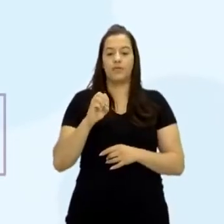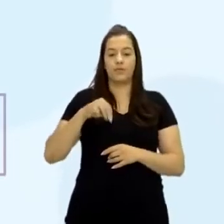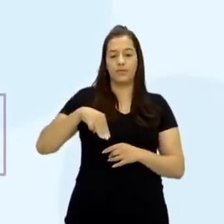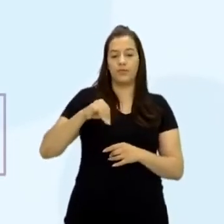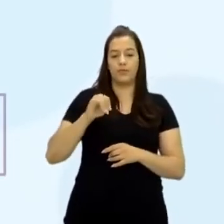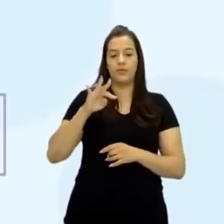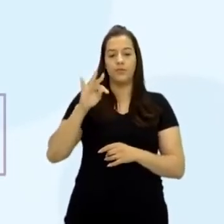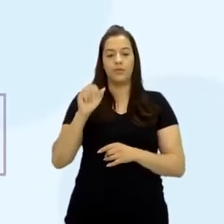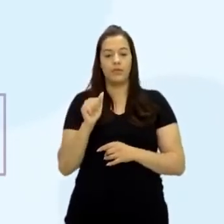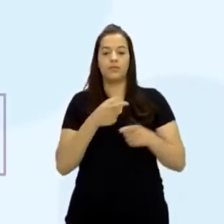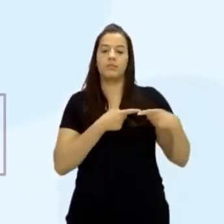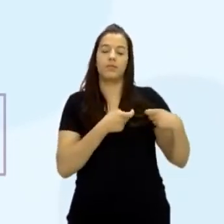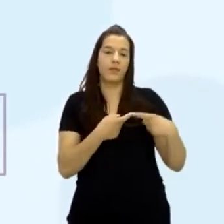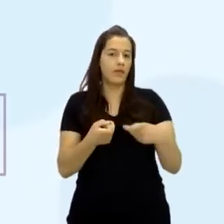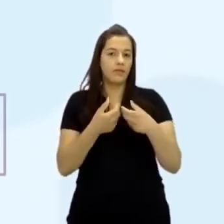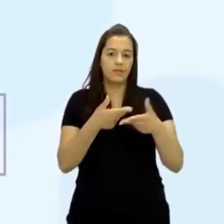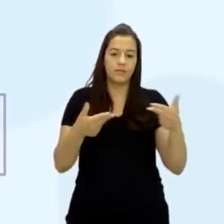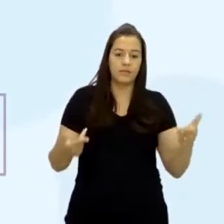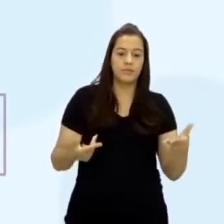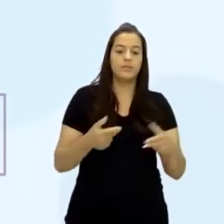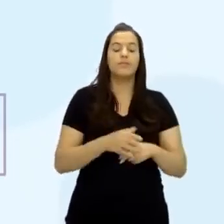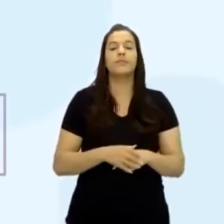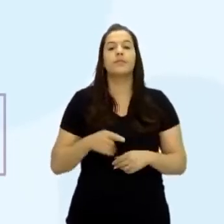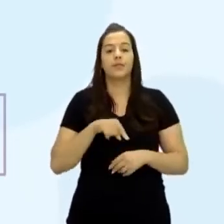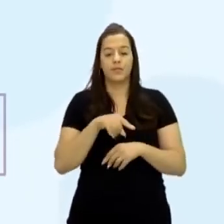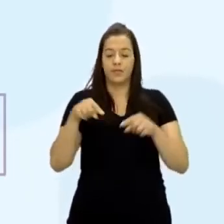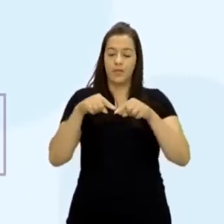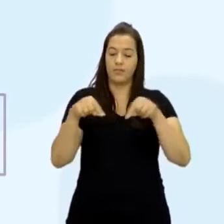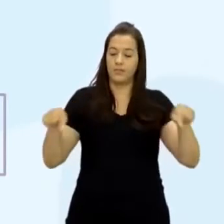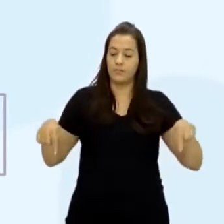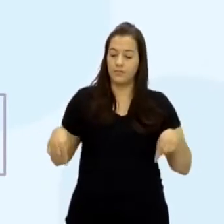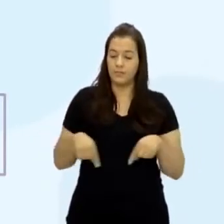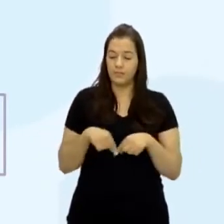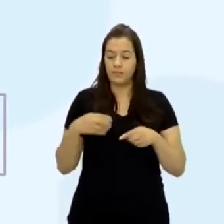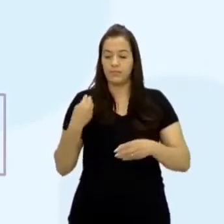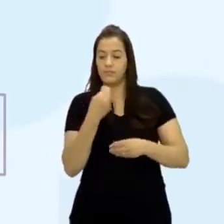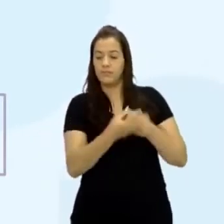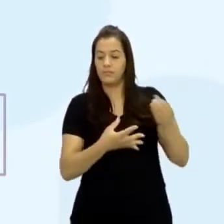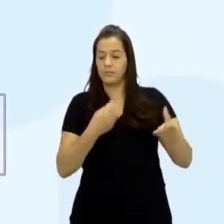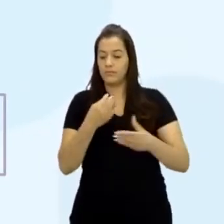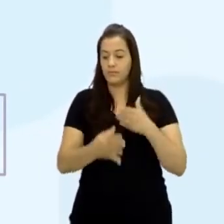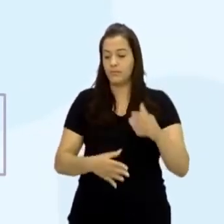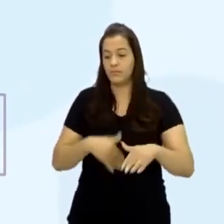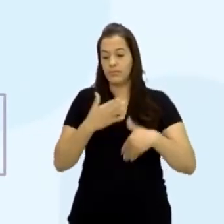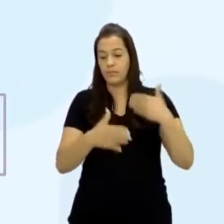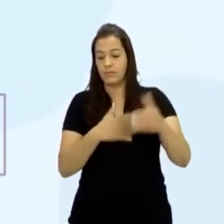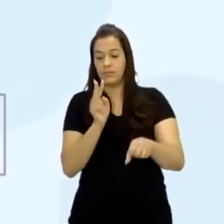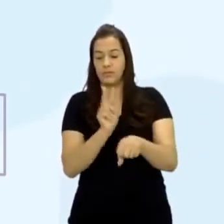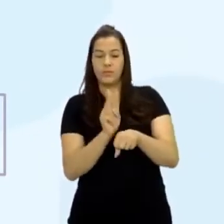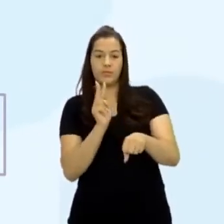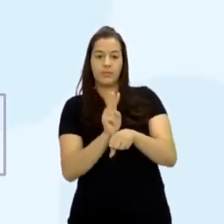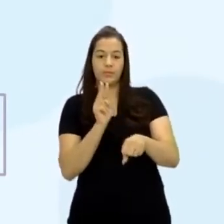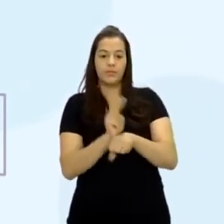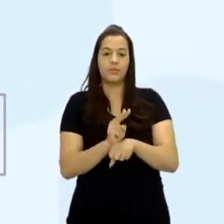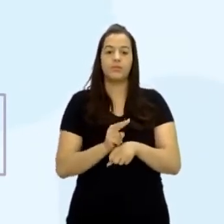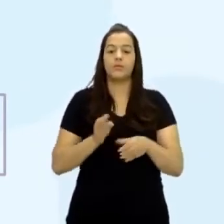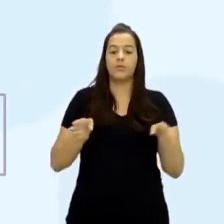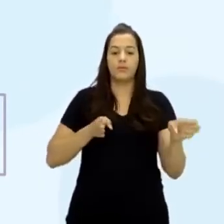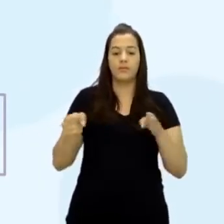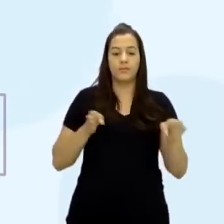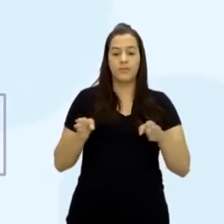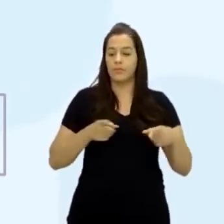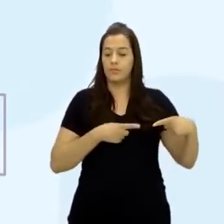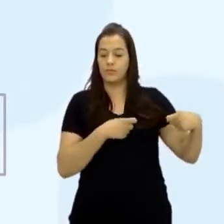fidelidade em guerras. Então, o suzerano cede terras para o vassalo, que vai protegê-lo em tempos de guerra.